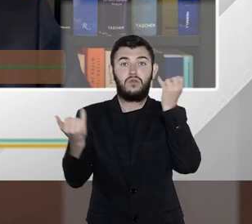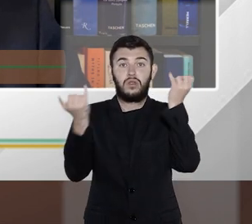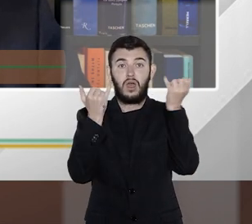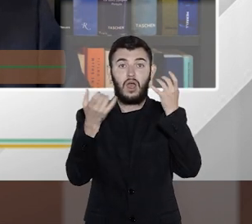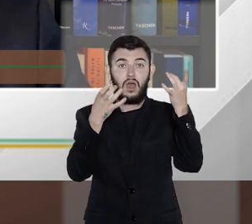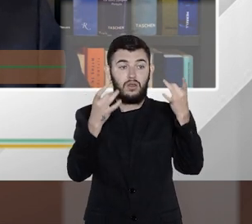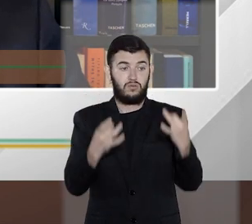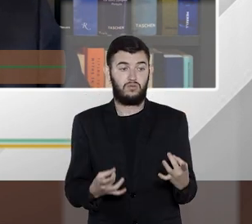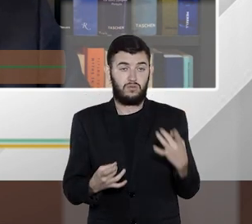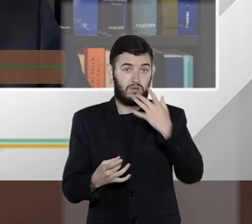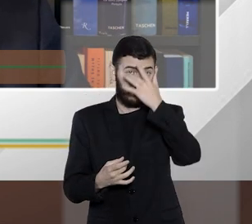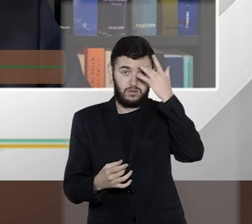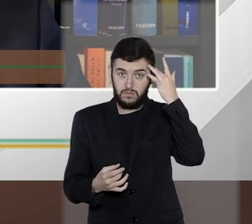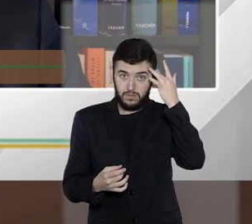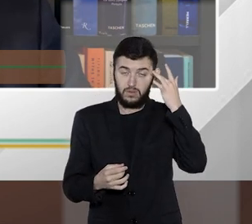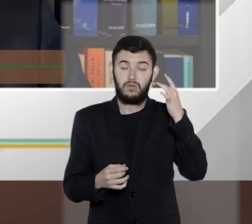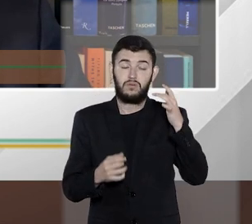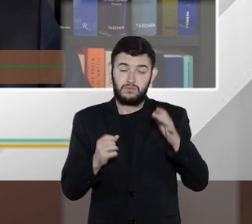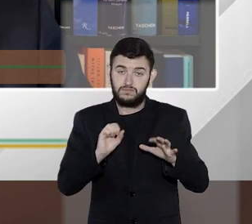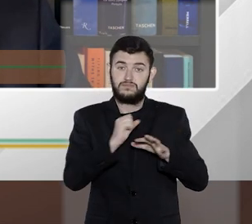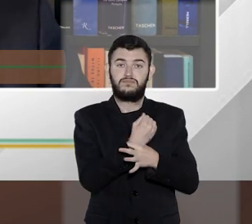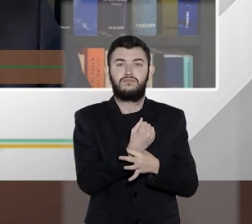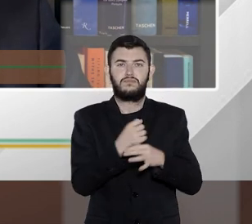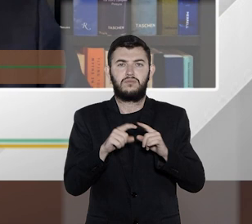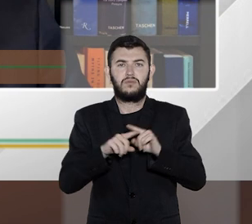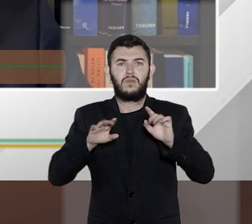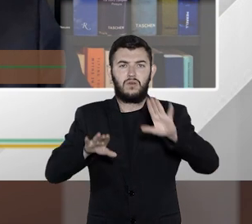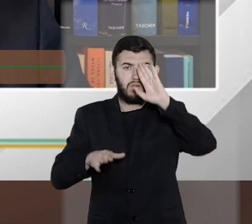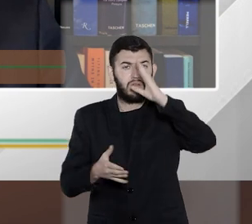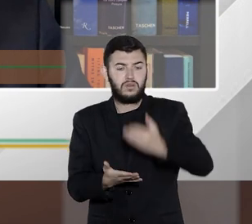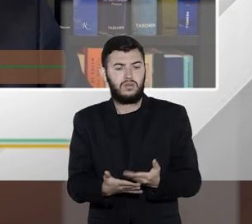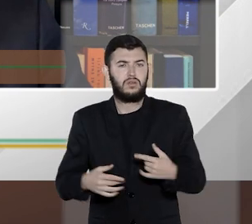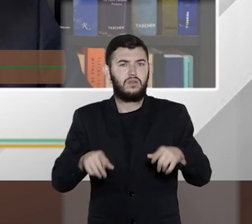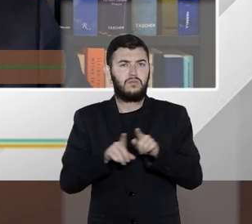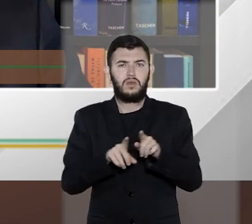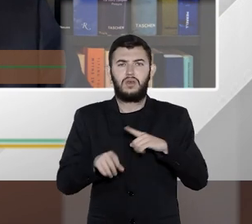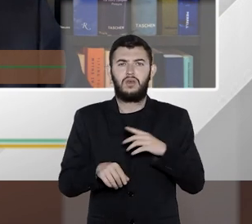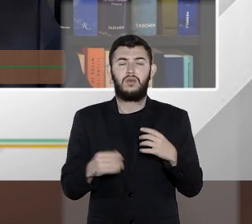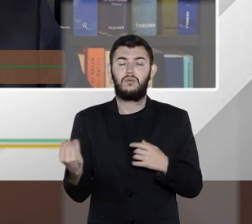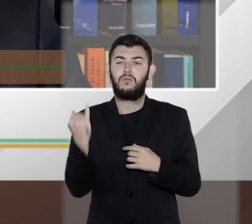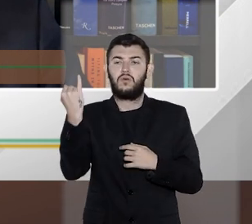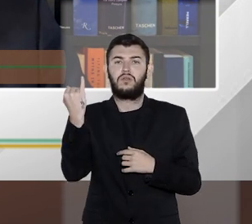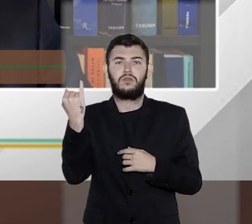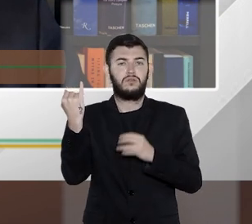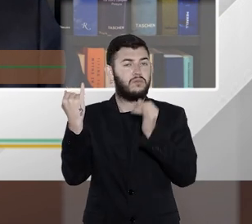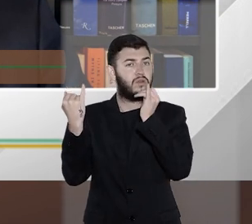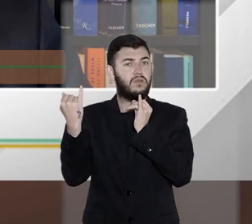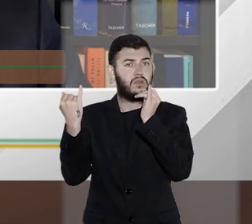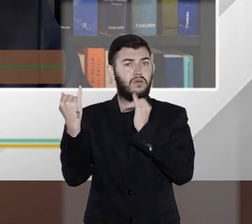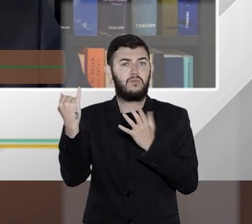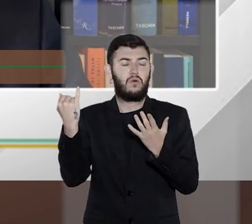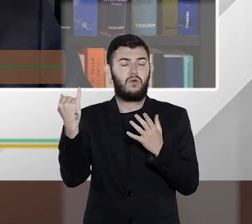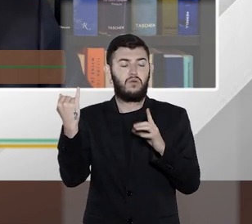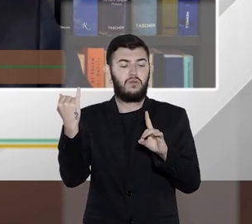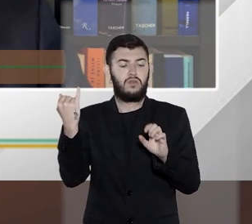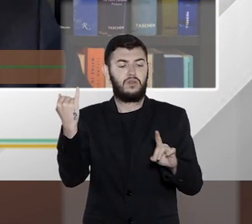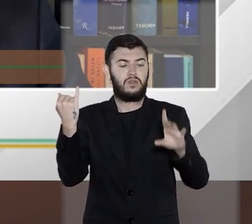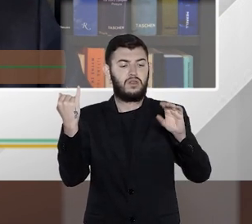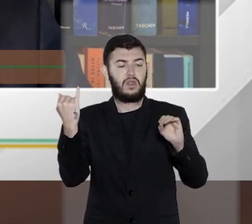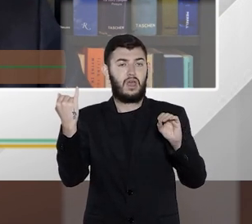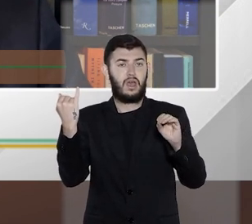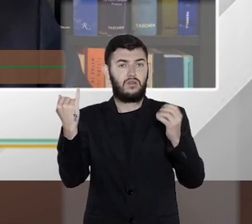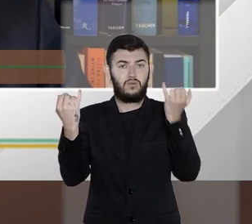claro, cada vez mais, e isso eu acho que um dado importante, os dados que são fornecidos ao poder público são